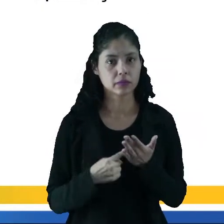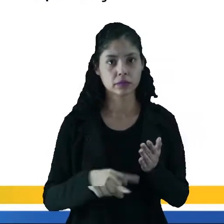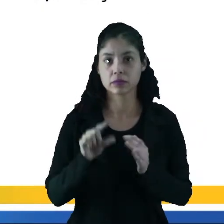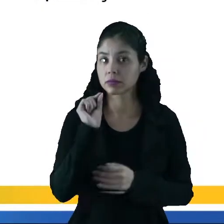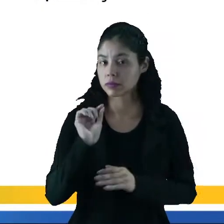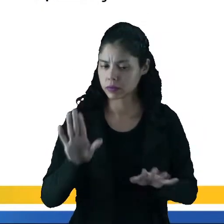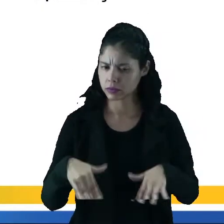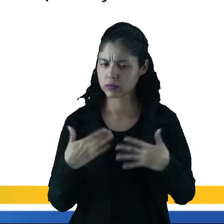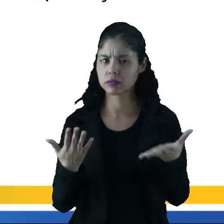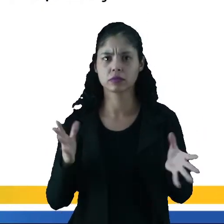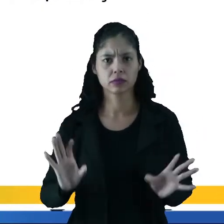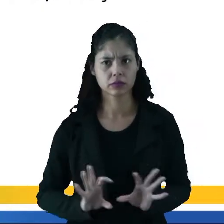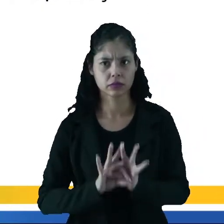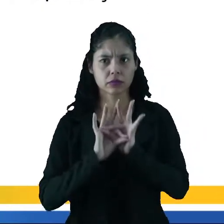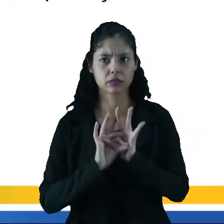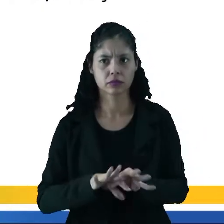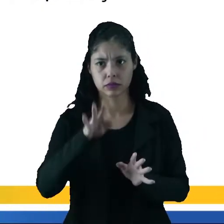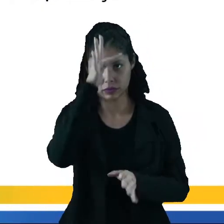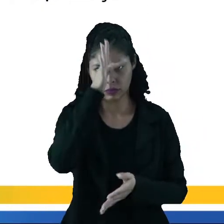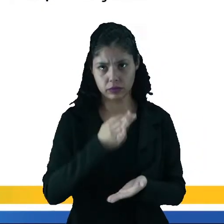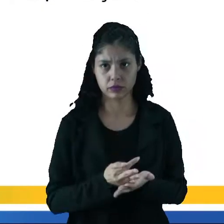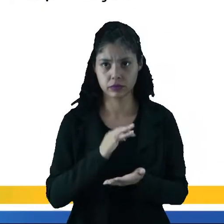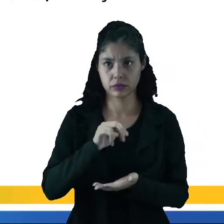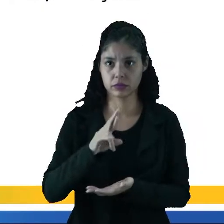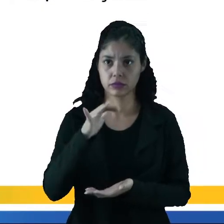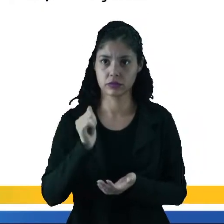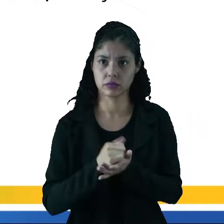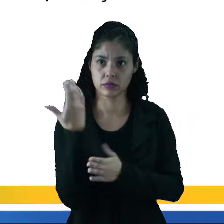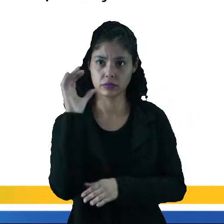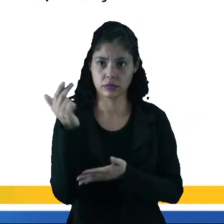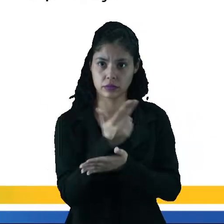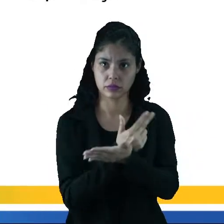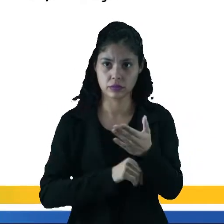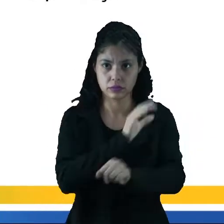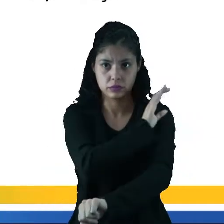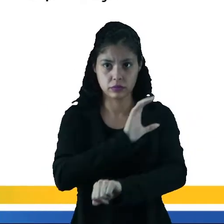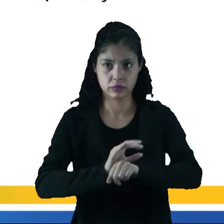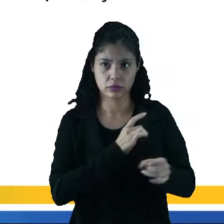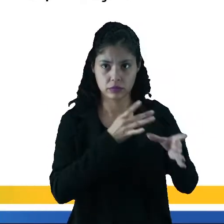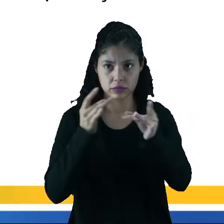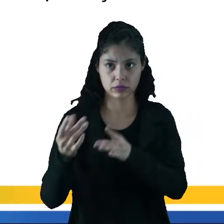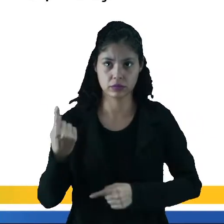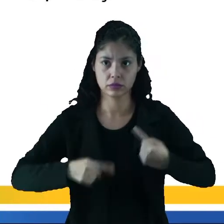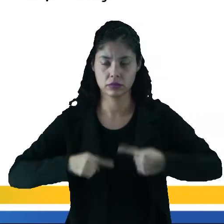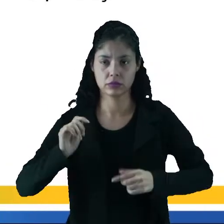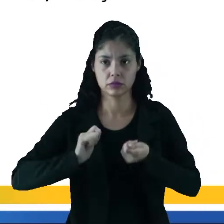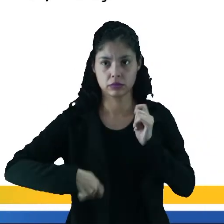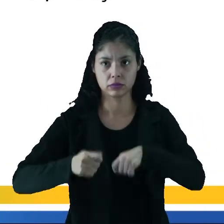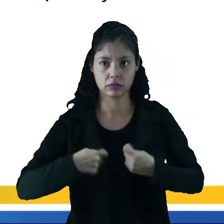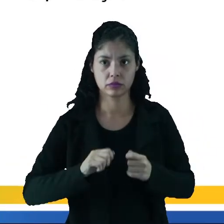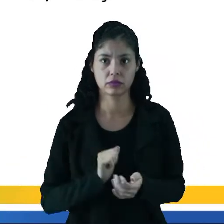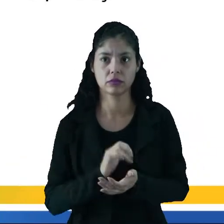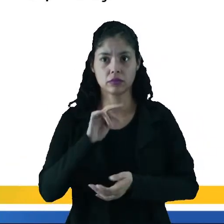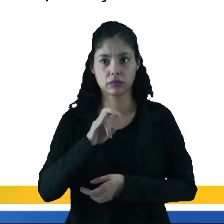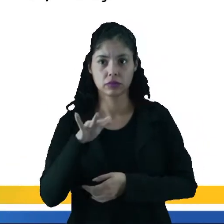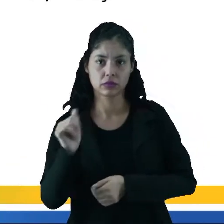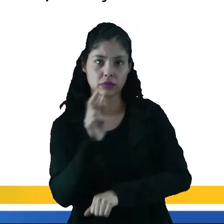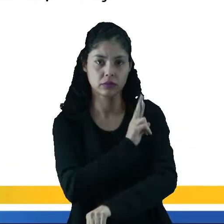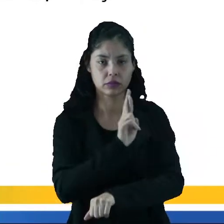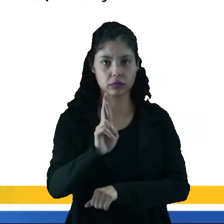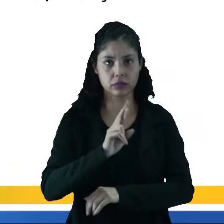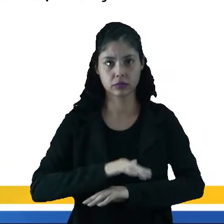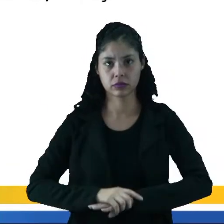por qual relação? Fé e misticismo? Ciência e arte, cultura e comércio, política e economia,